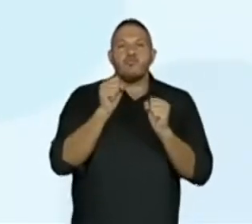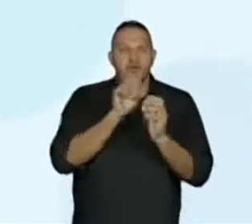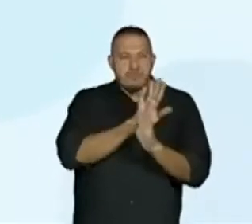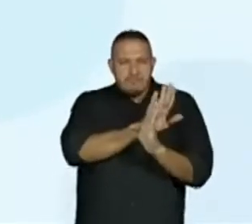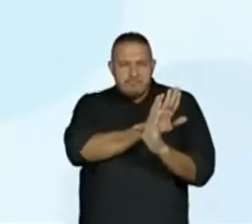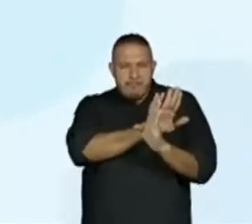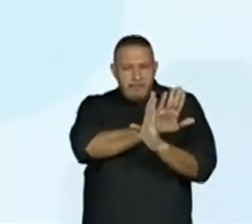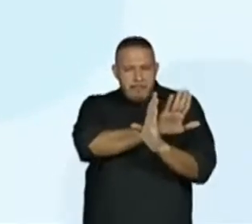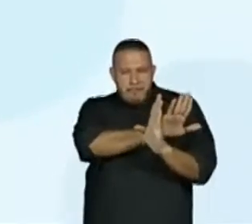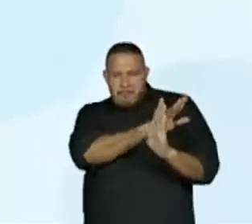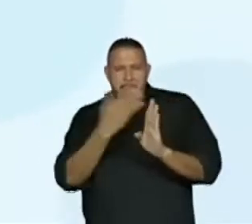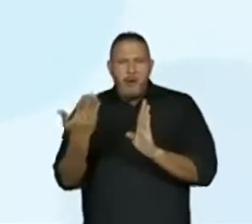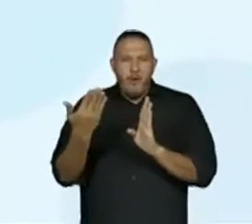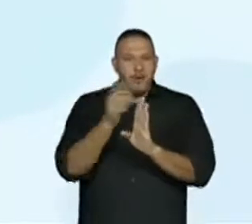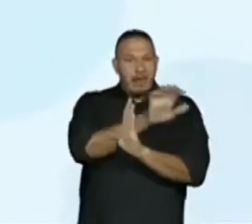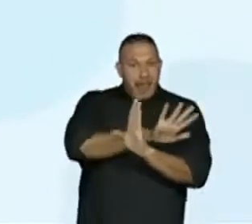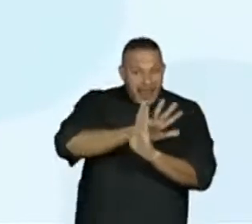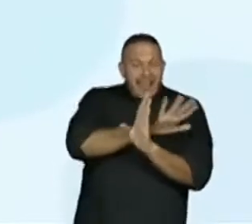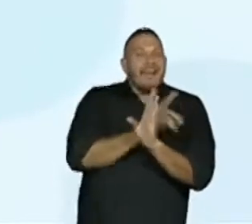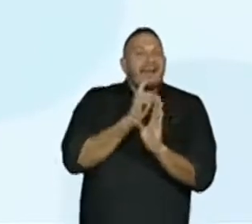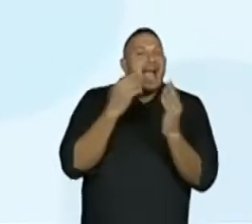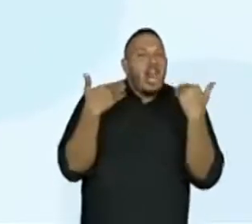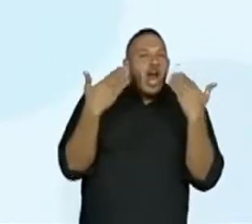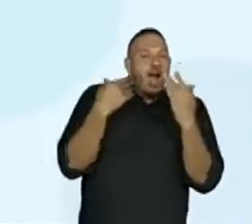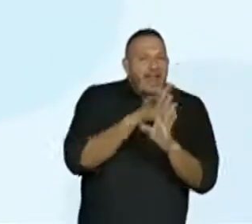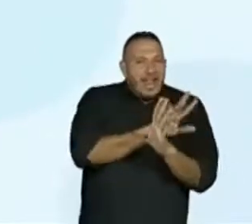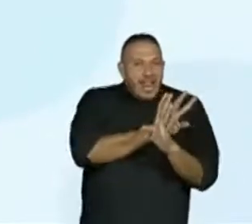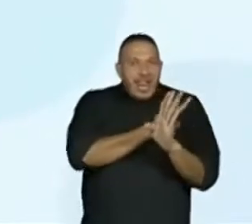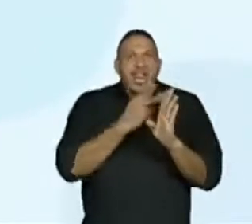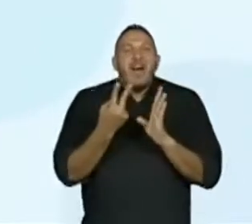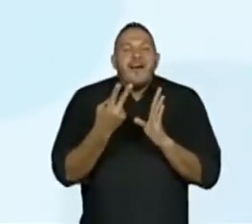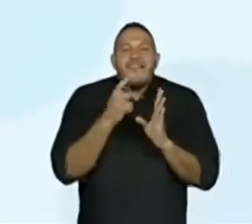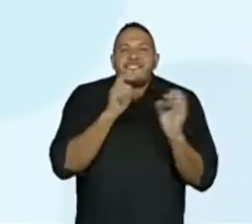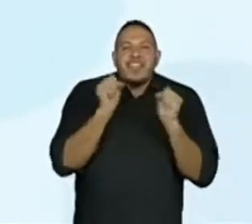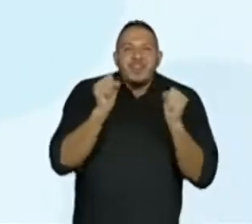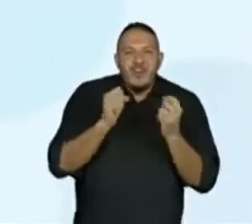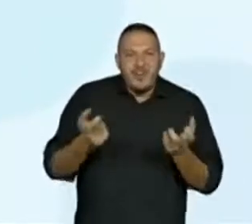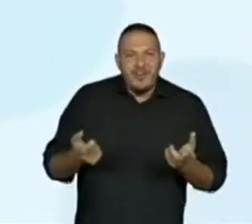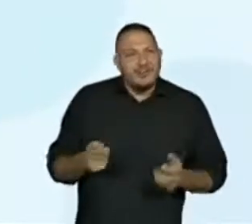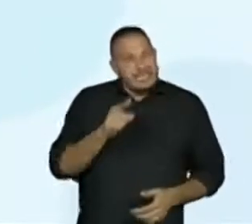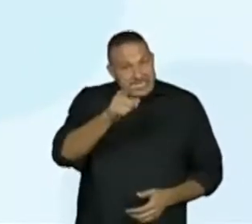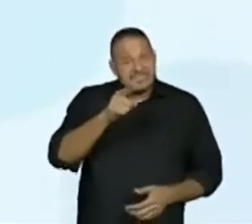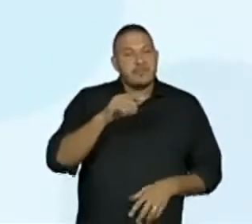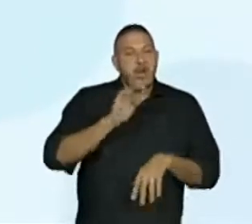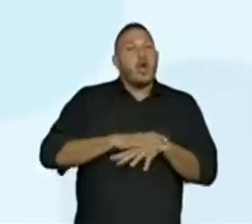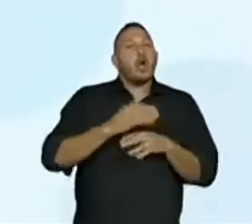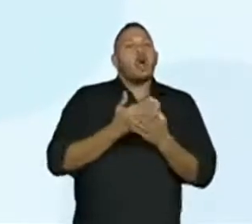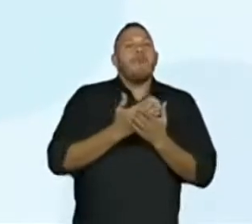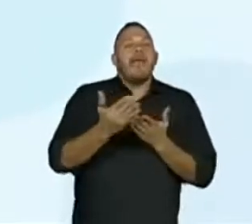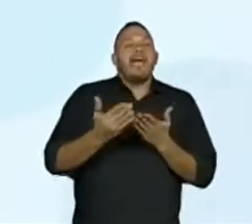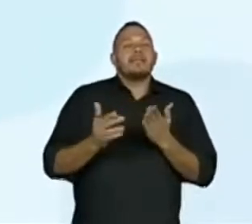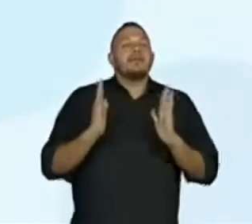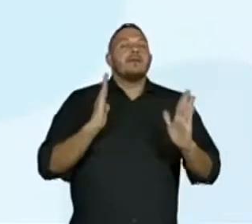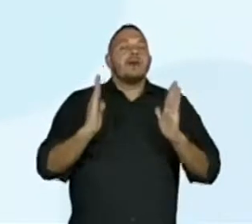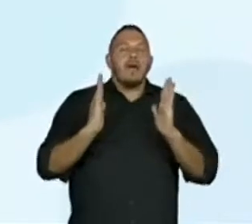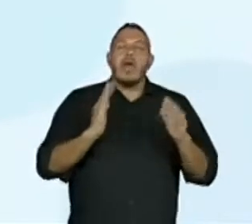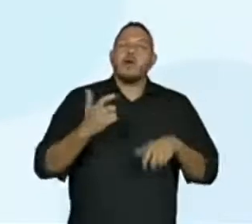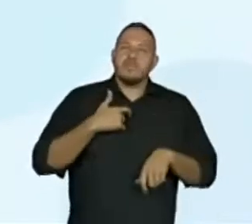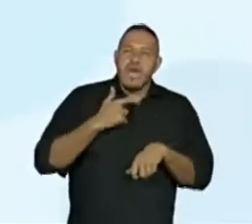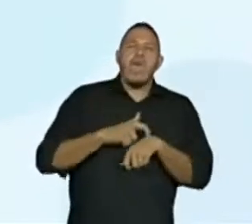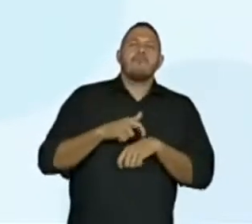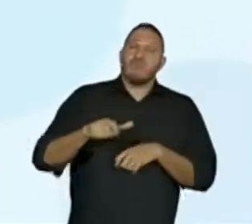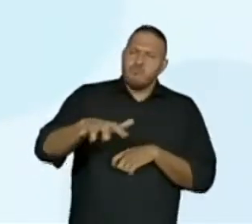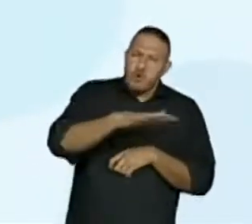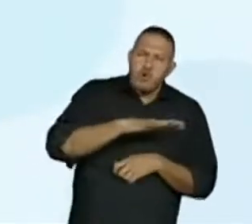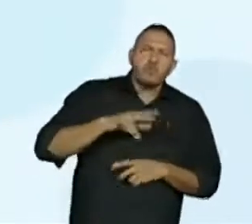transição entre o calor e o frio e ela dá início ao tempo velho para muitos